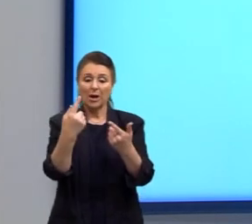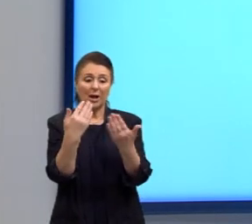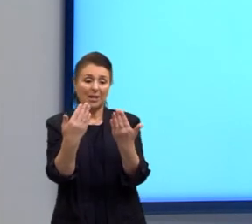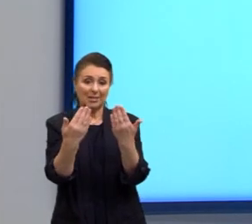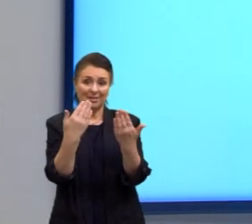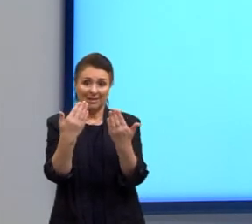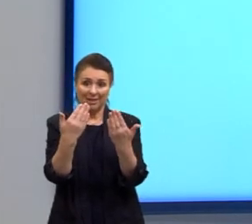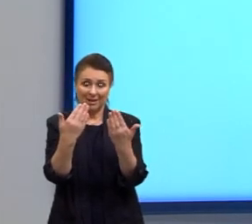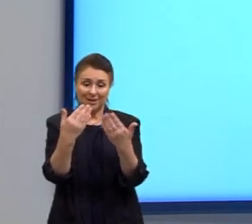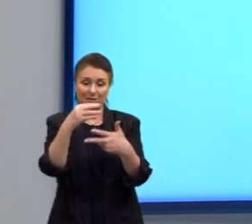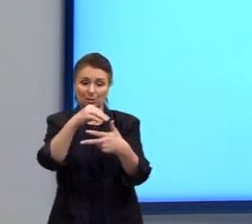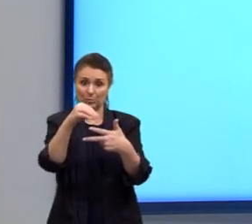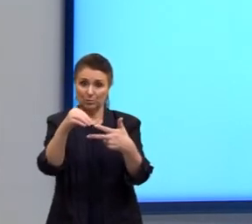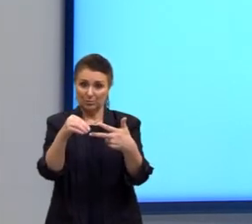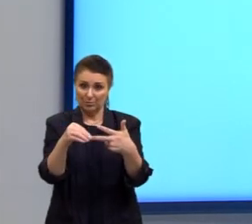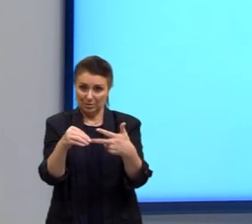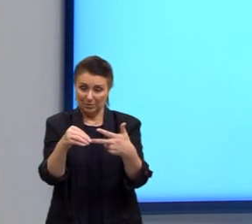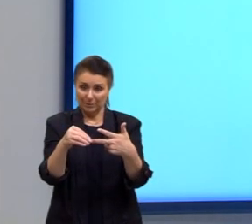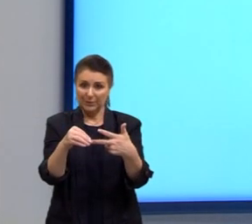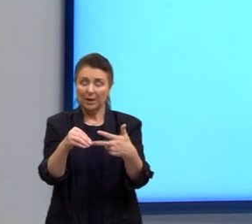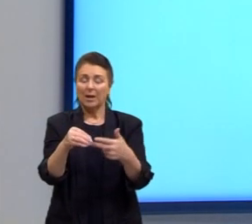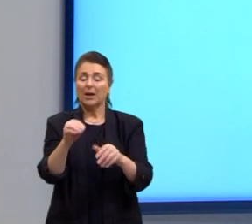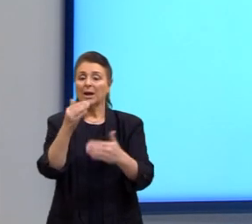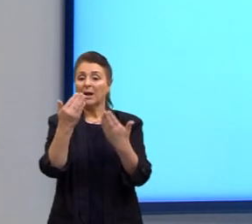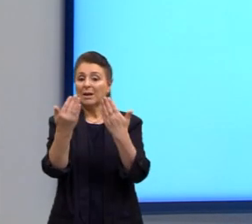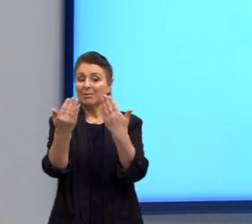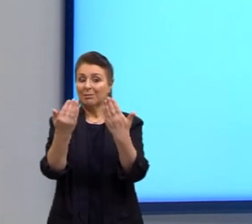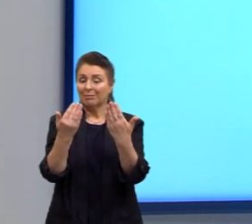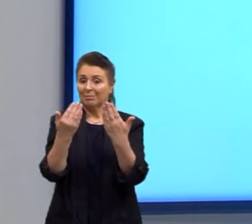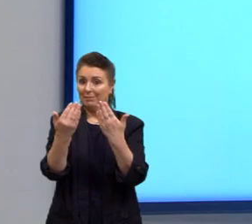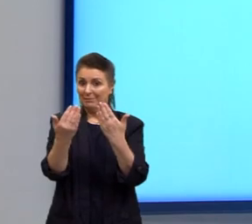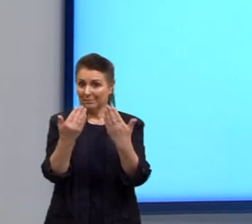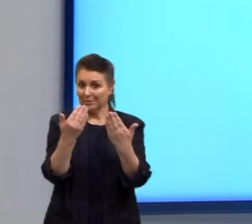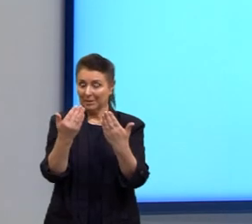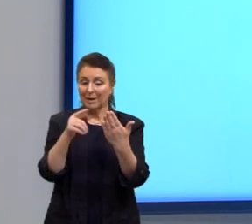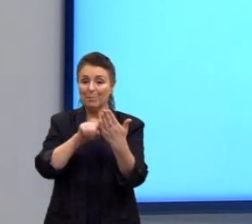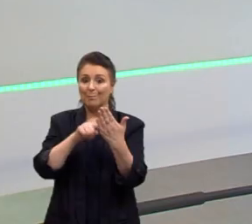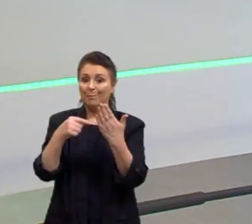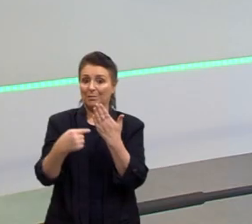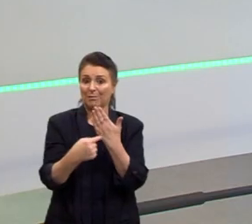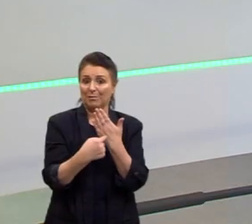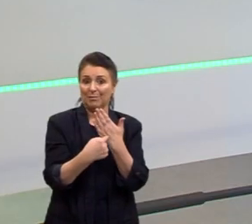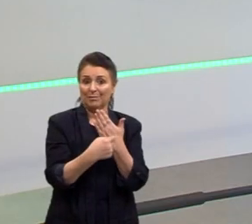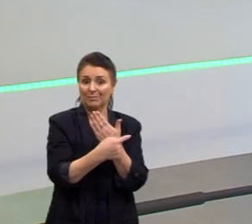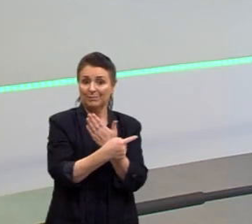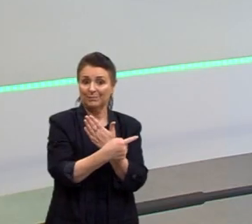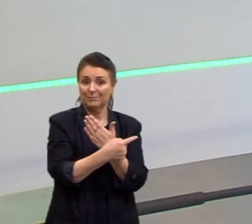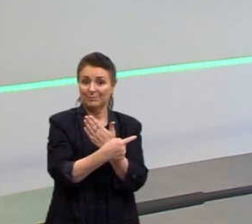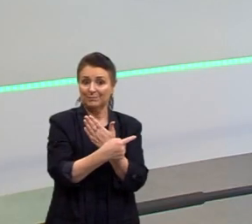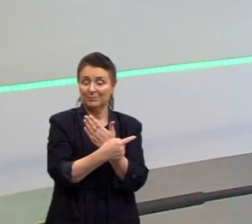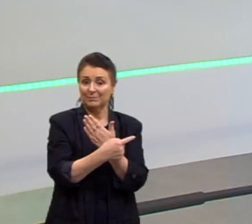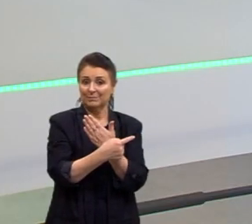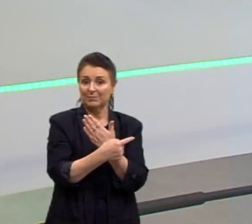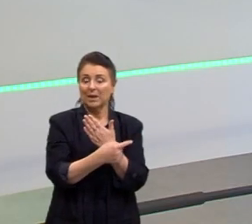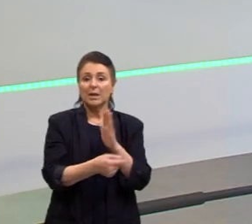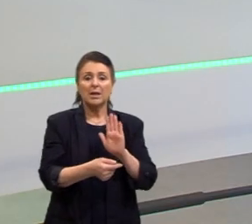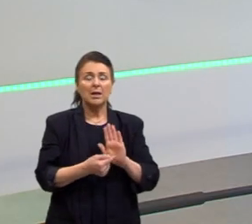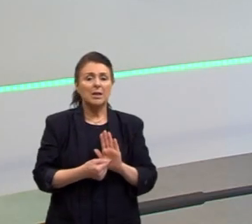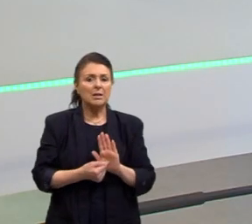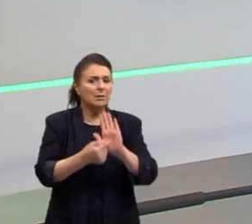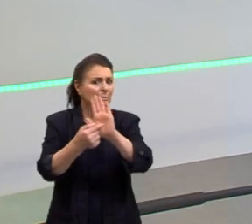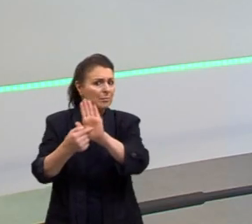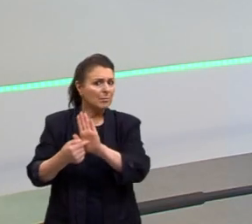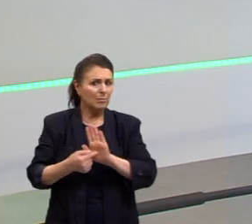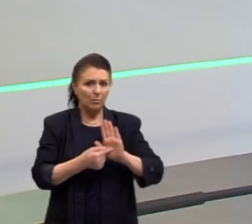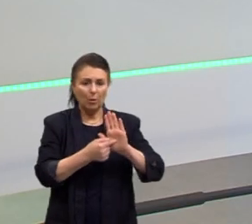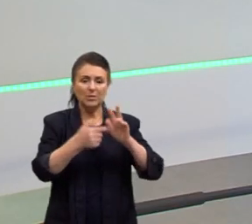vai fazer em cima dessa questão é uma análise metafórica que trata justamente